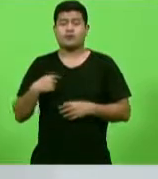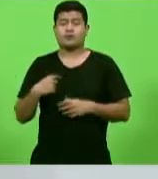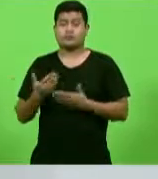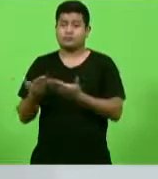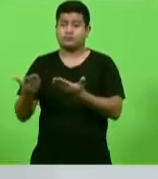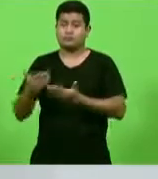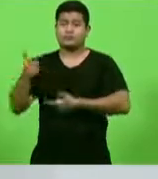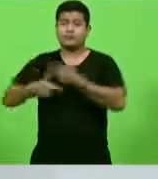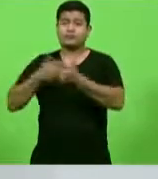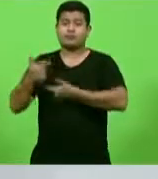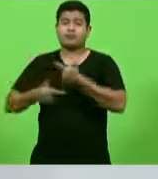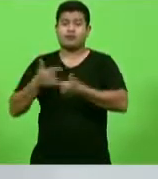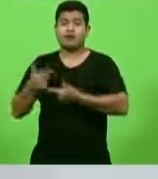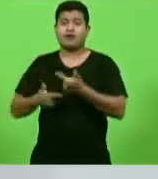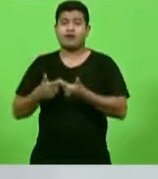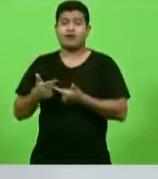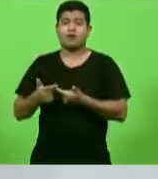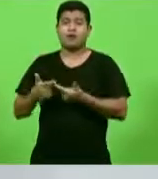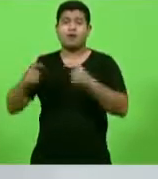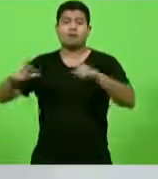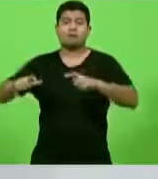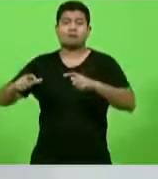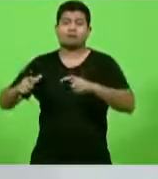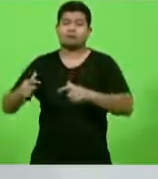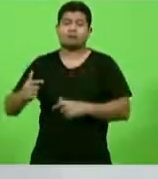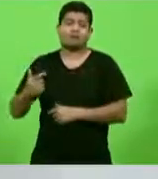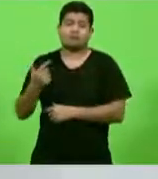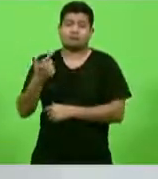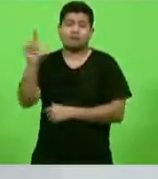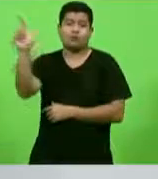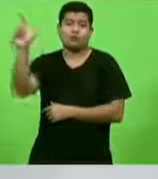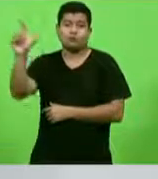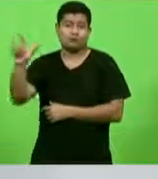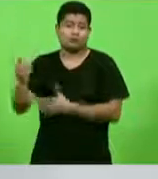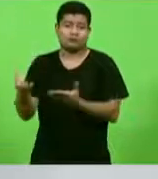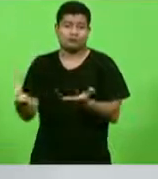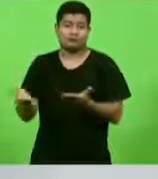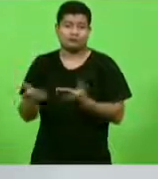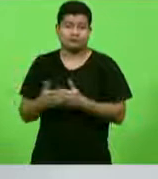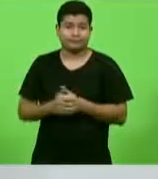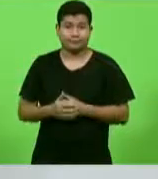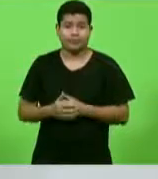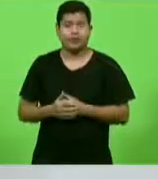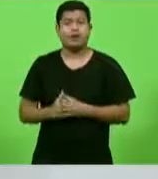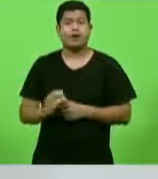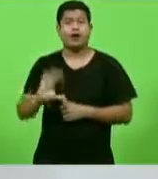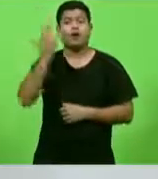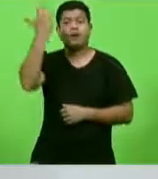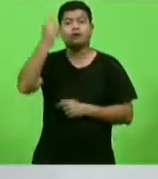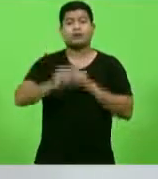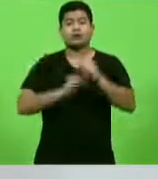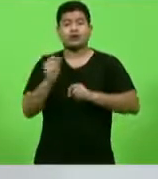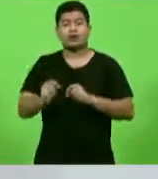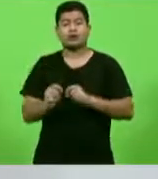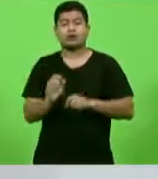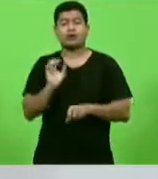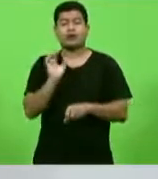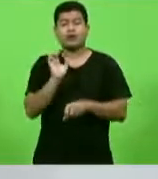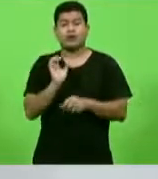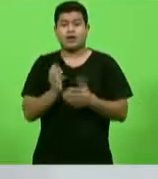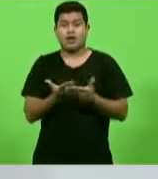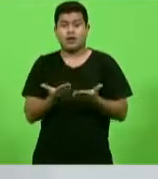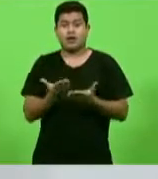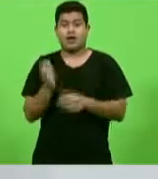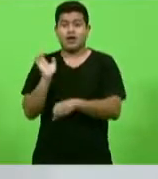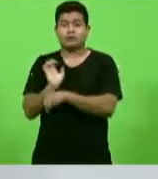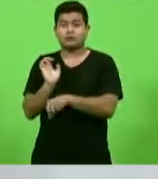sua atividade profissional em outro local. ocorre que o estatuto do magistério e o plano de